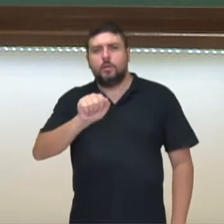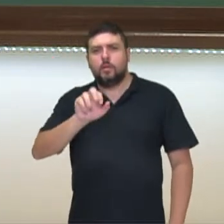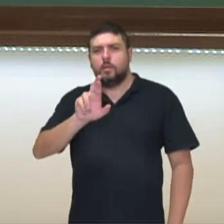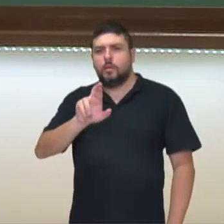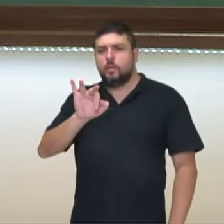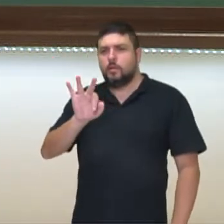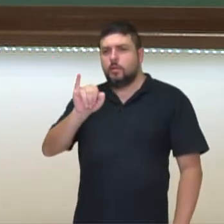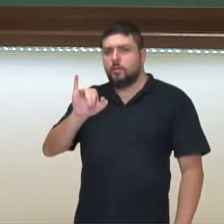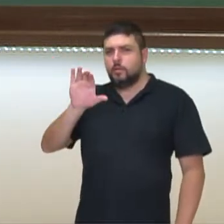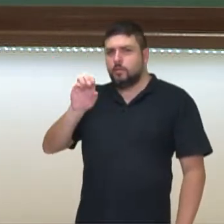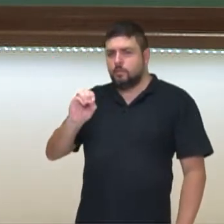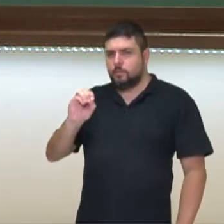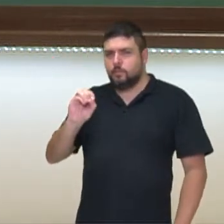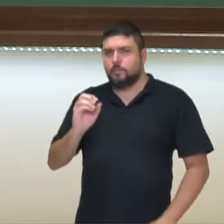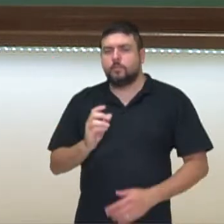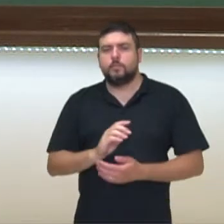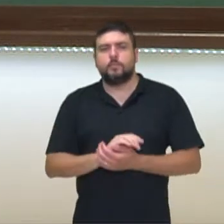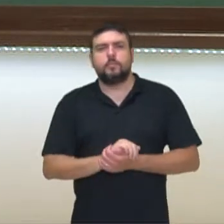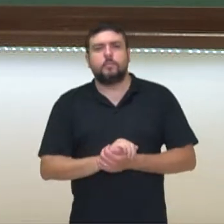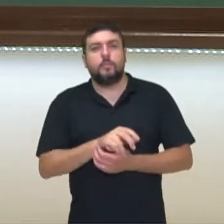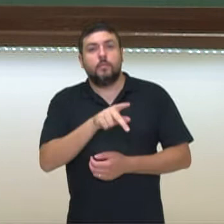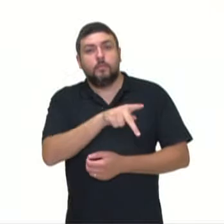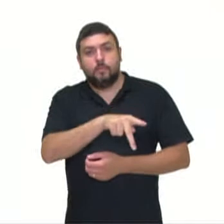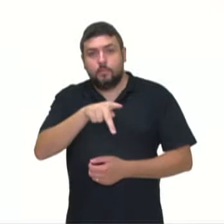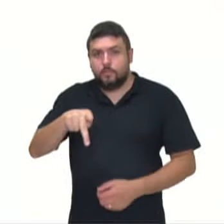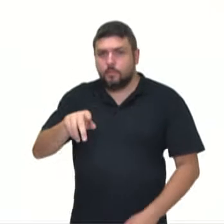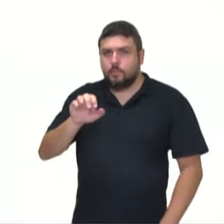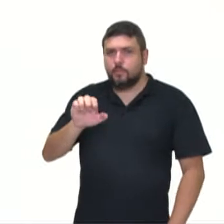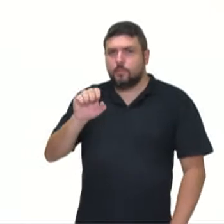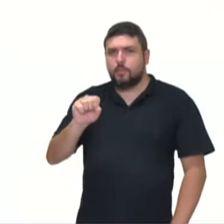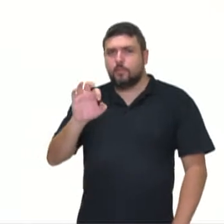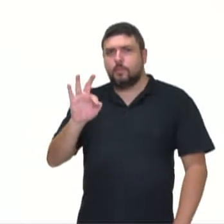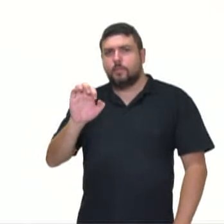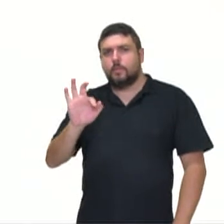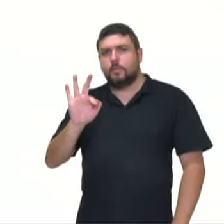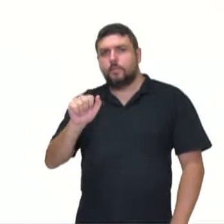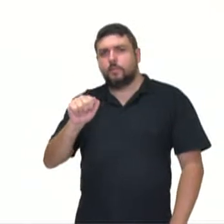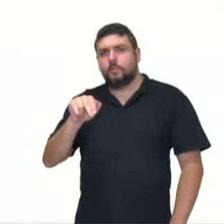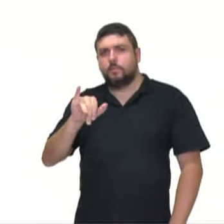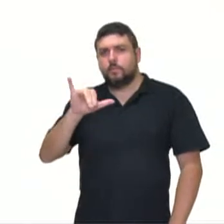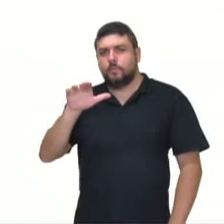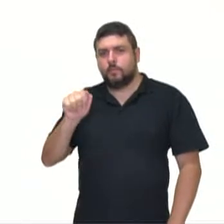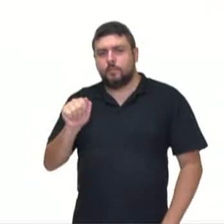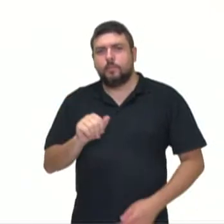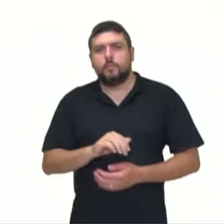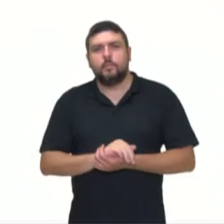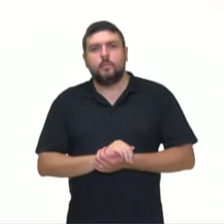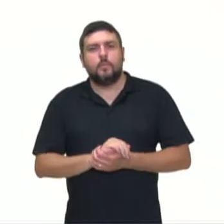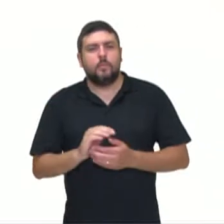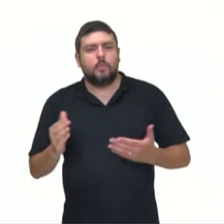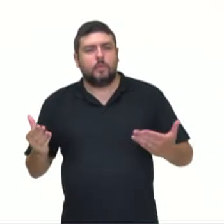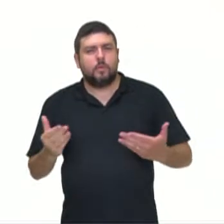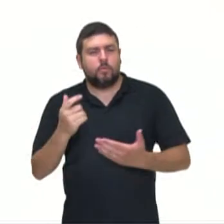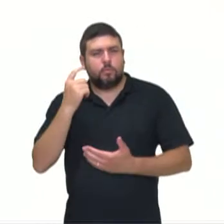a ver aqui com vocês, professora Estefânia. Agora vamos a reflexionar.